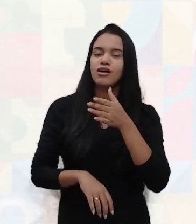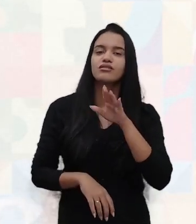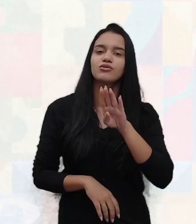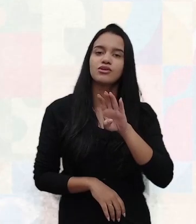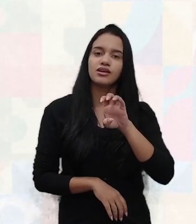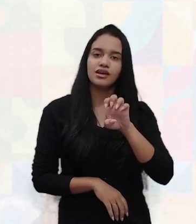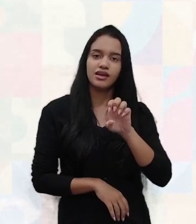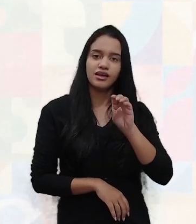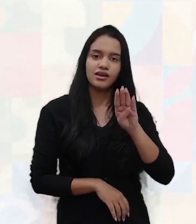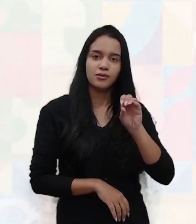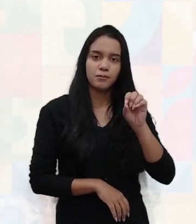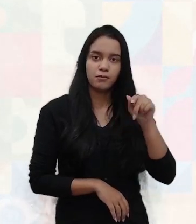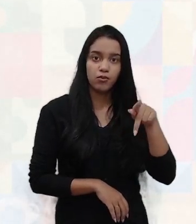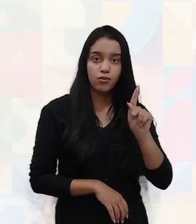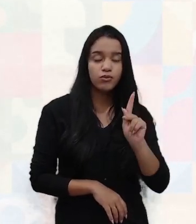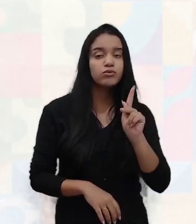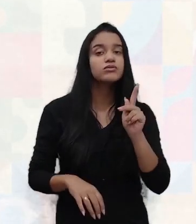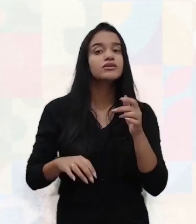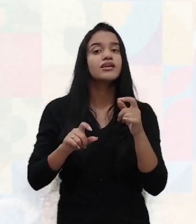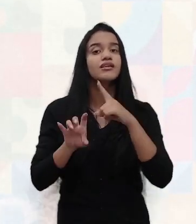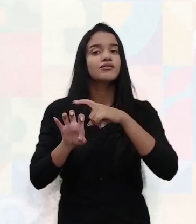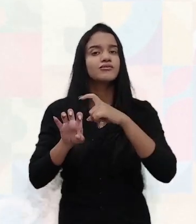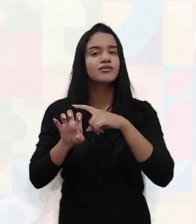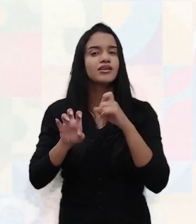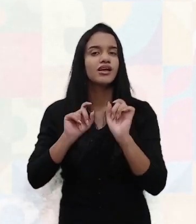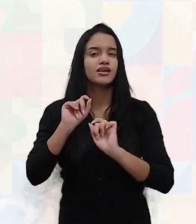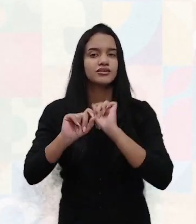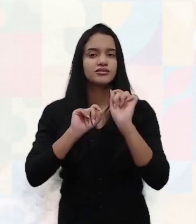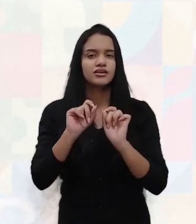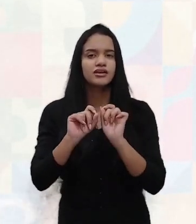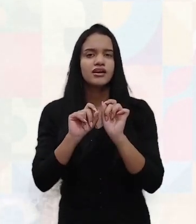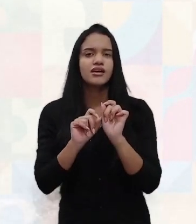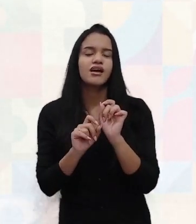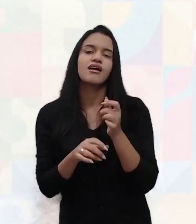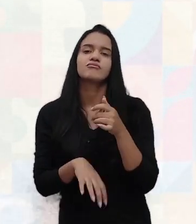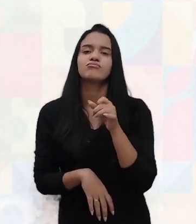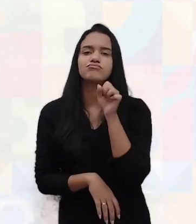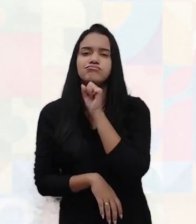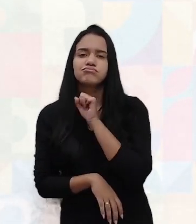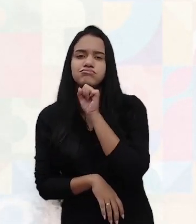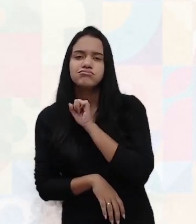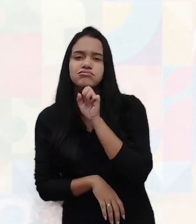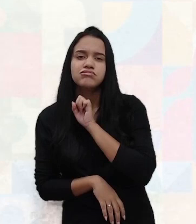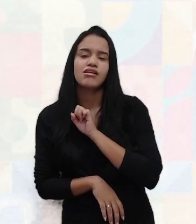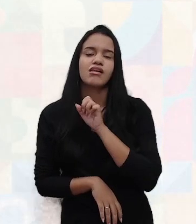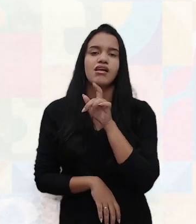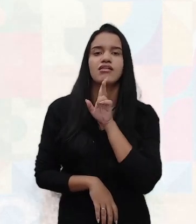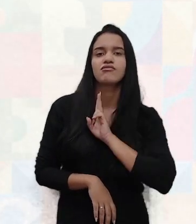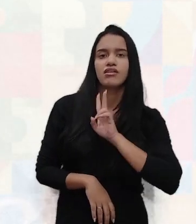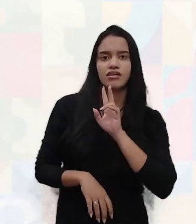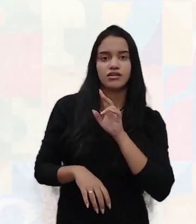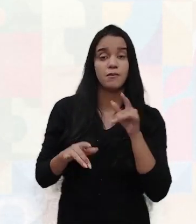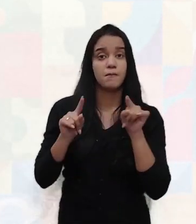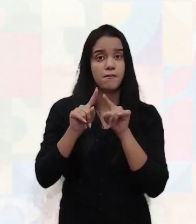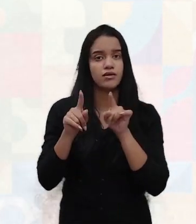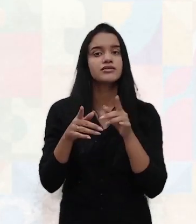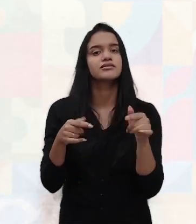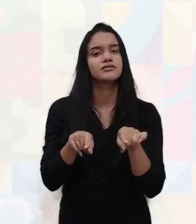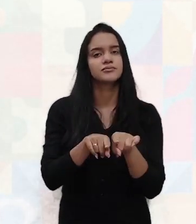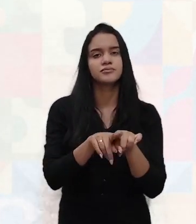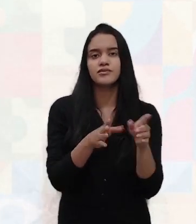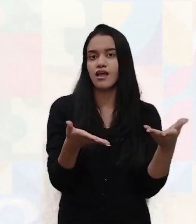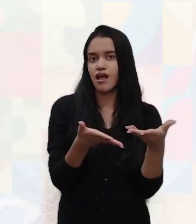empreendedorismo, ele na verdade não é algo tão antigo, mas também ele não é algo tão recente. Tá? O